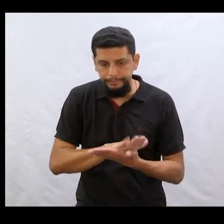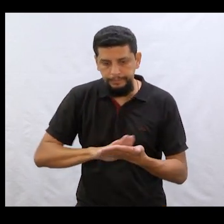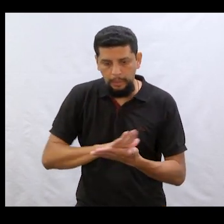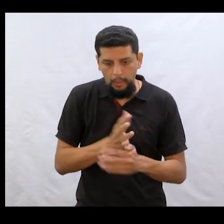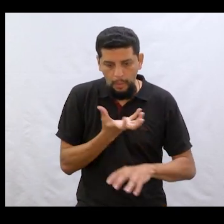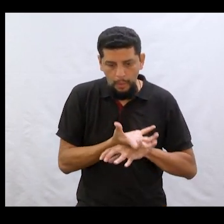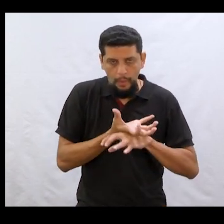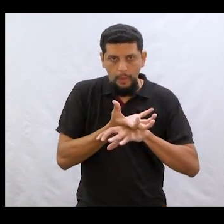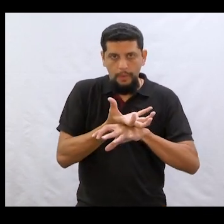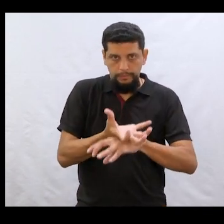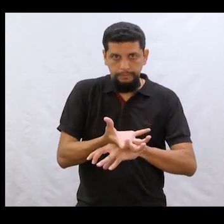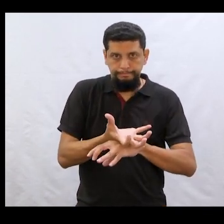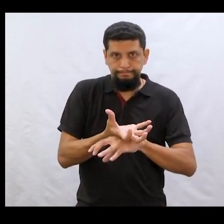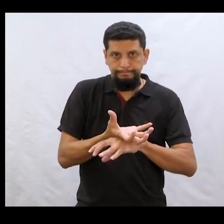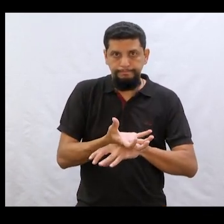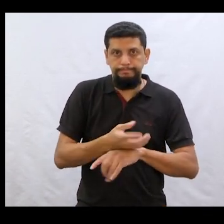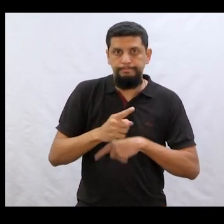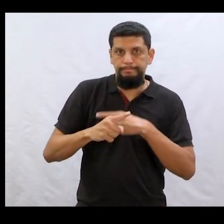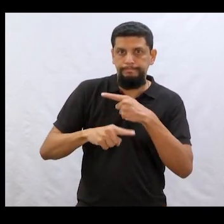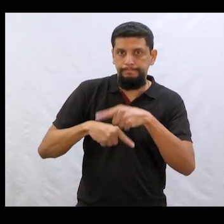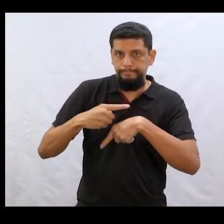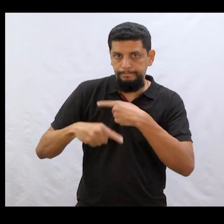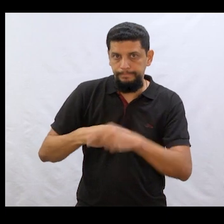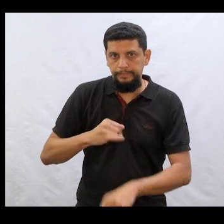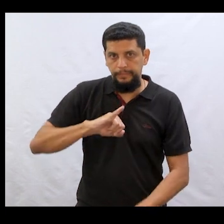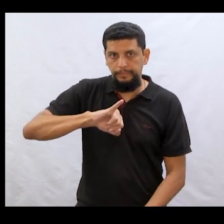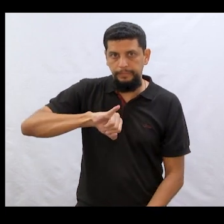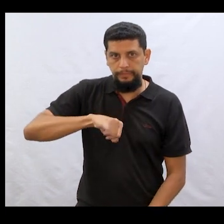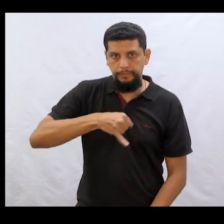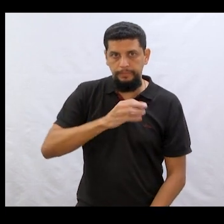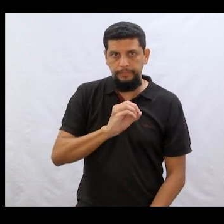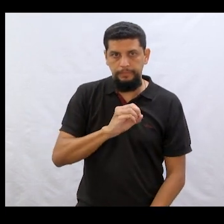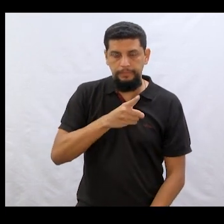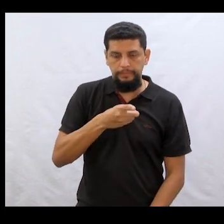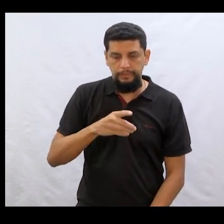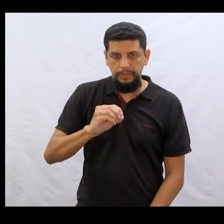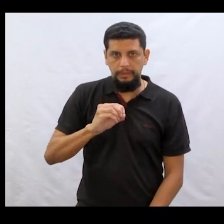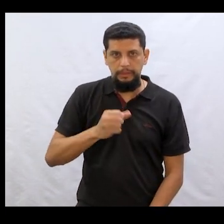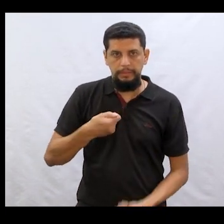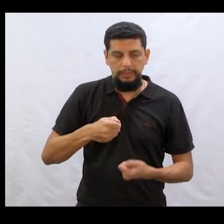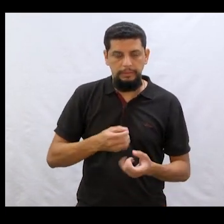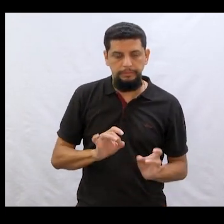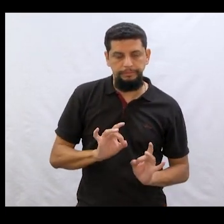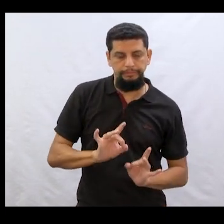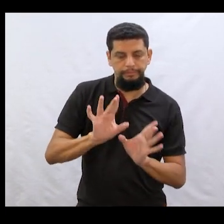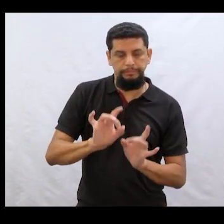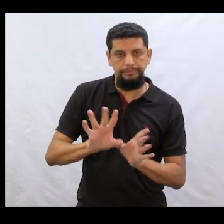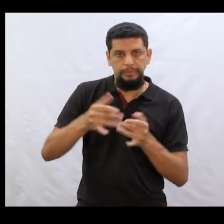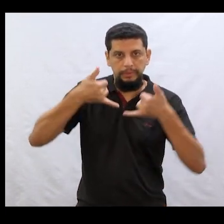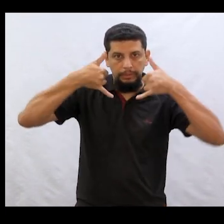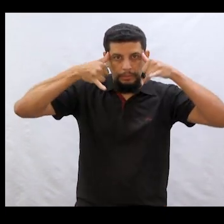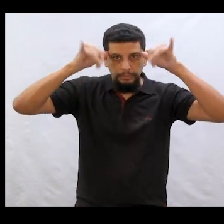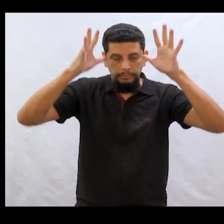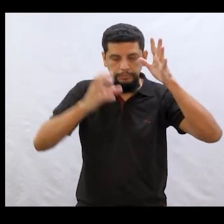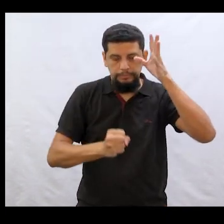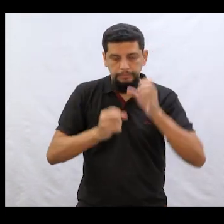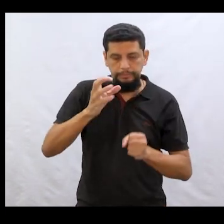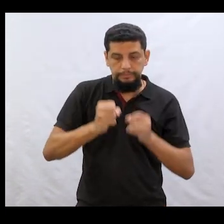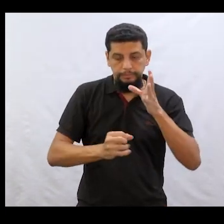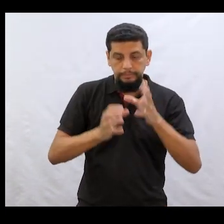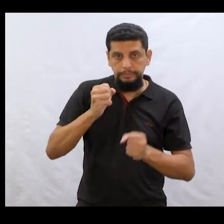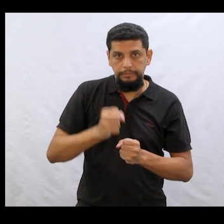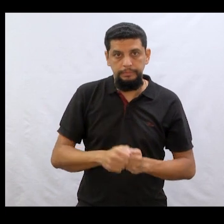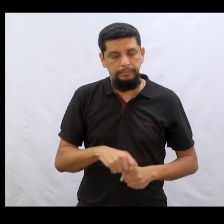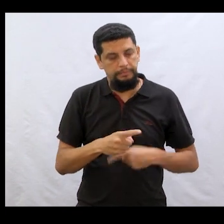Daí o Joãozinho teve que vender sua vaquinha. E